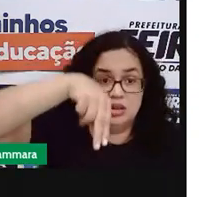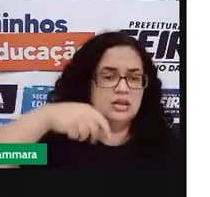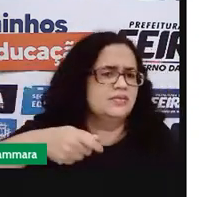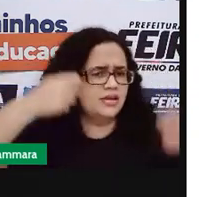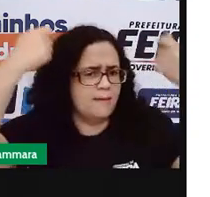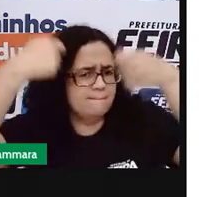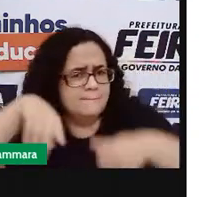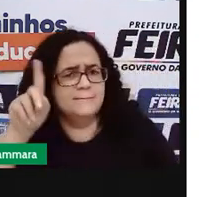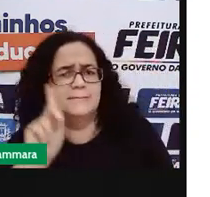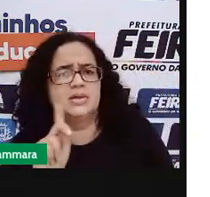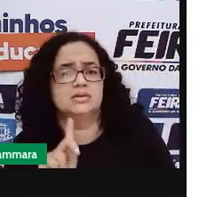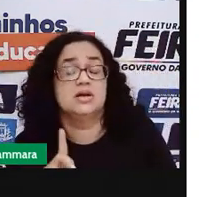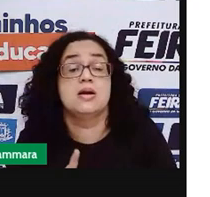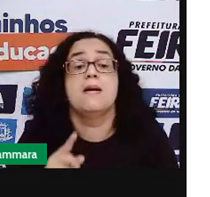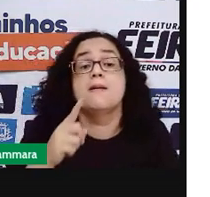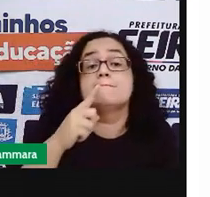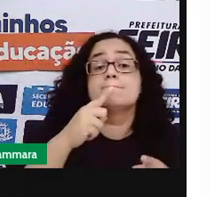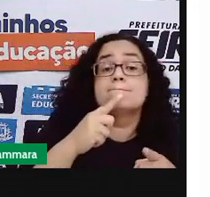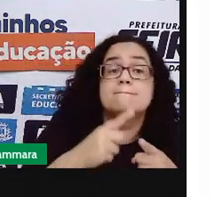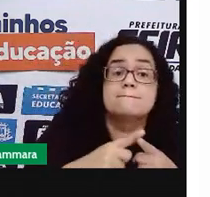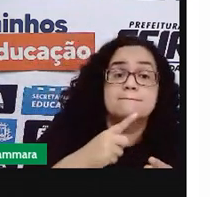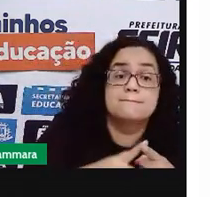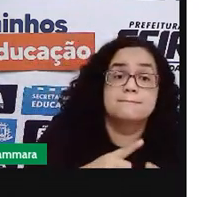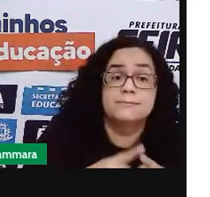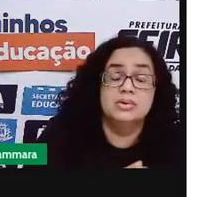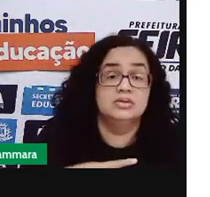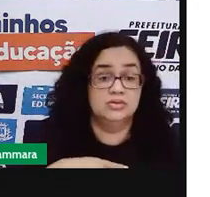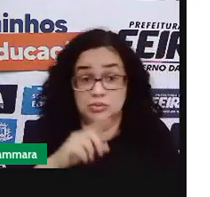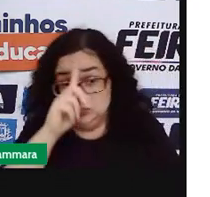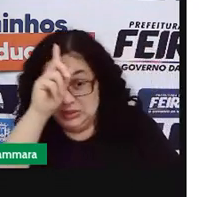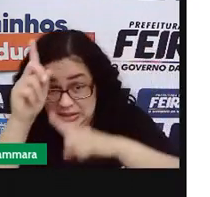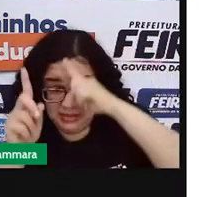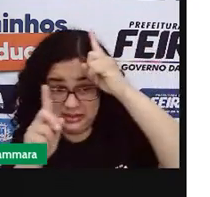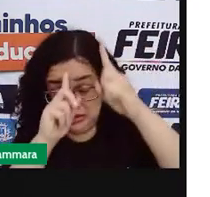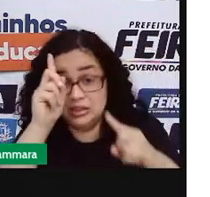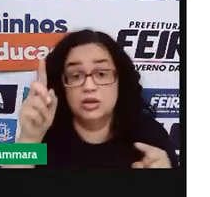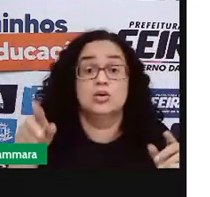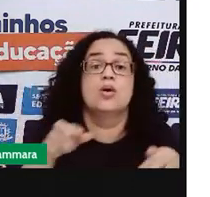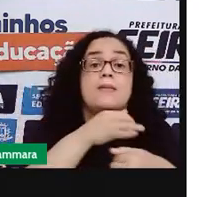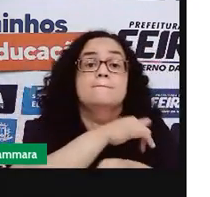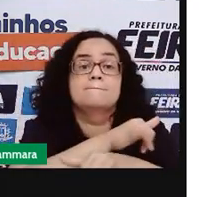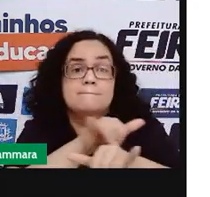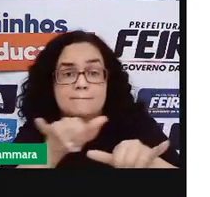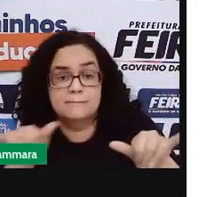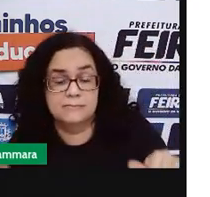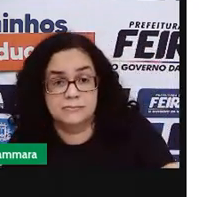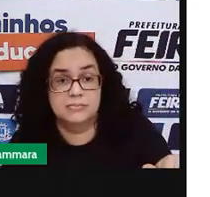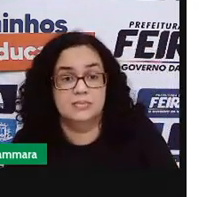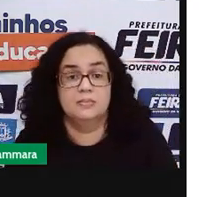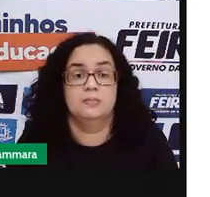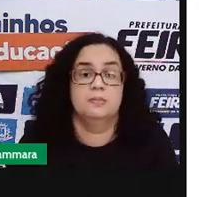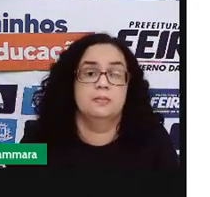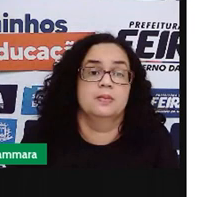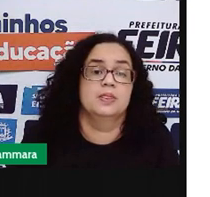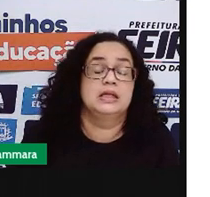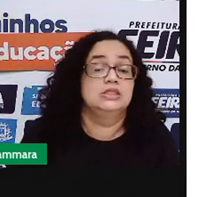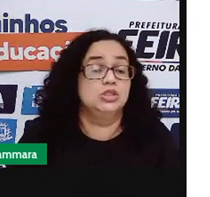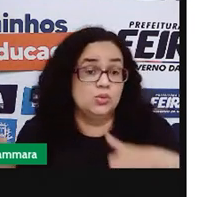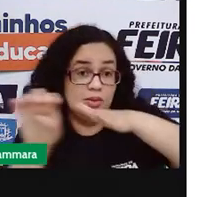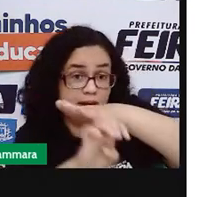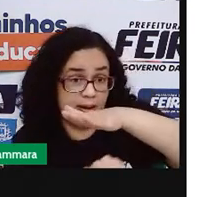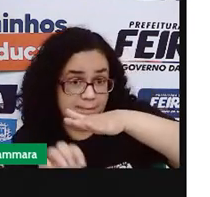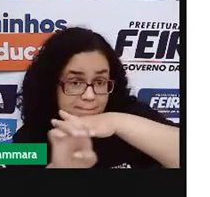necessário. Por quê? Porque nós que vamos criar o produto, não vai ser um produto de uma